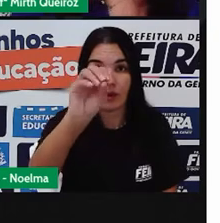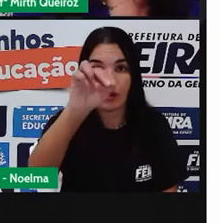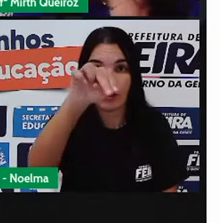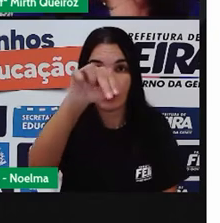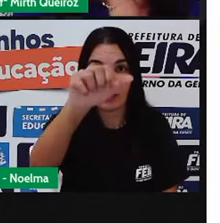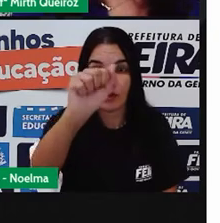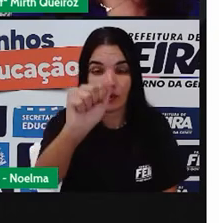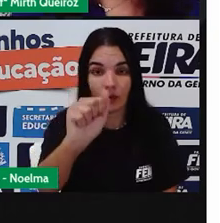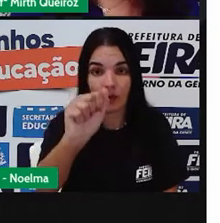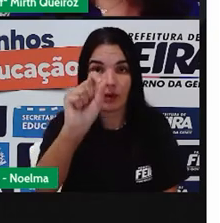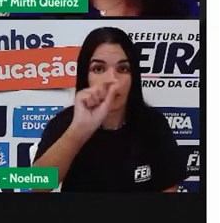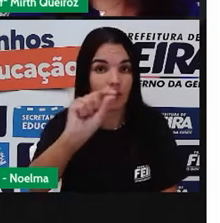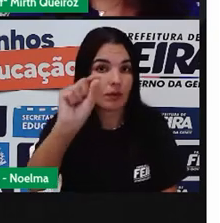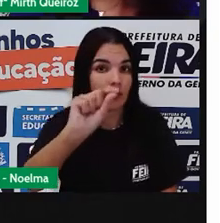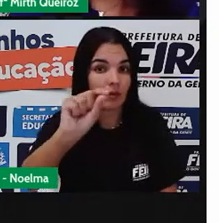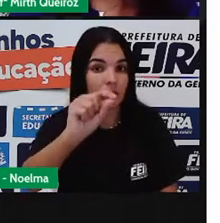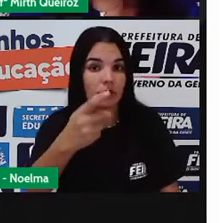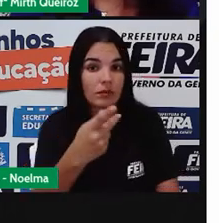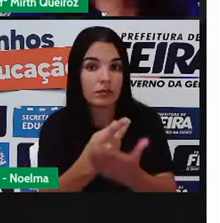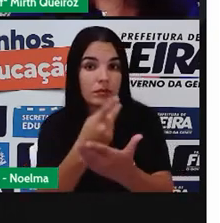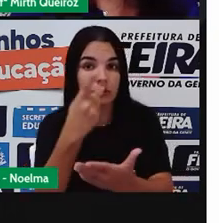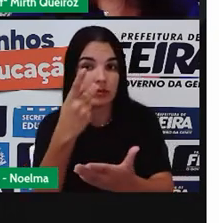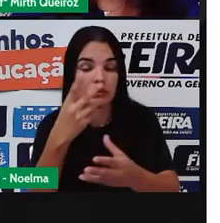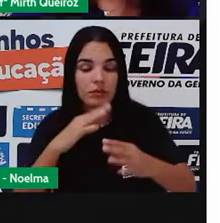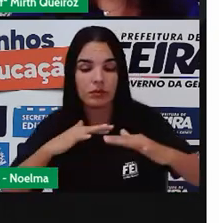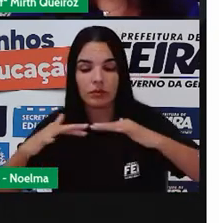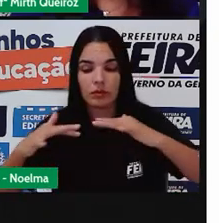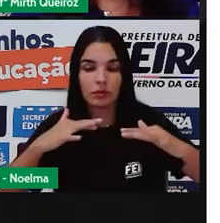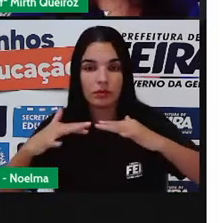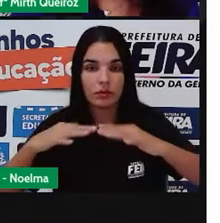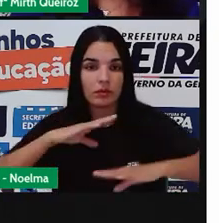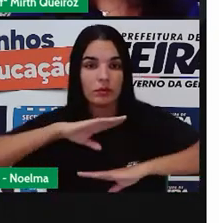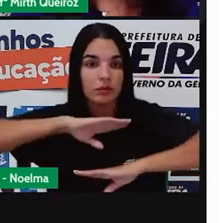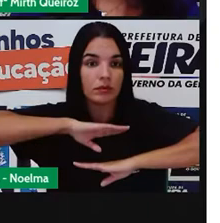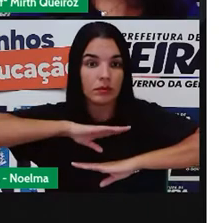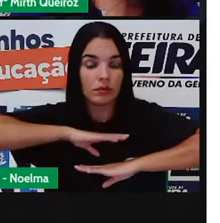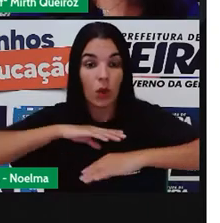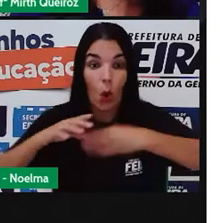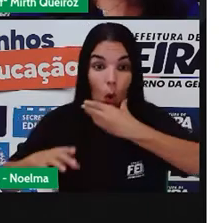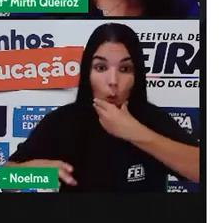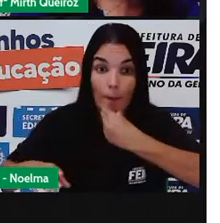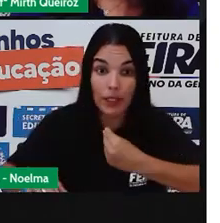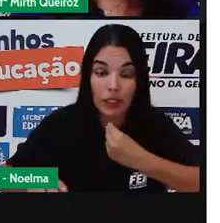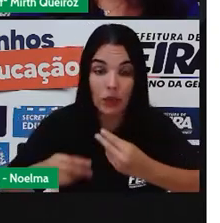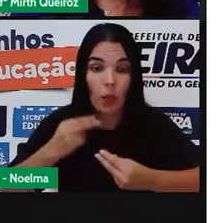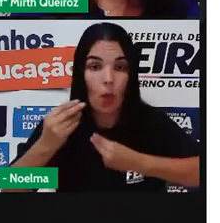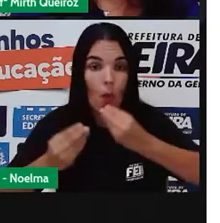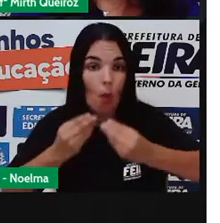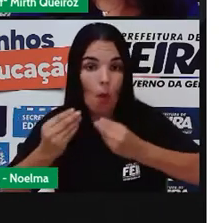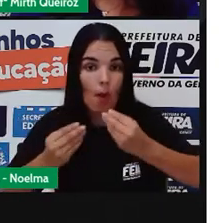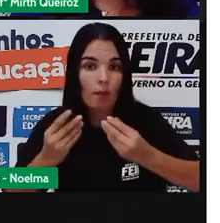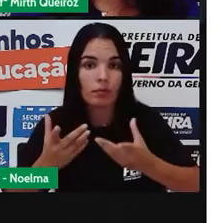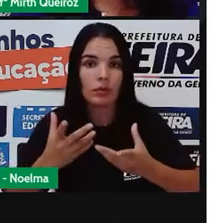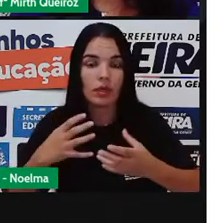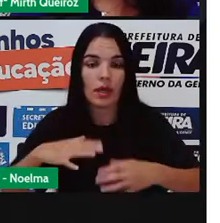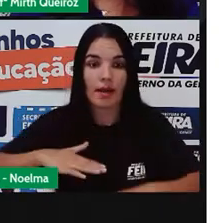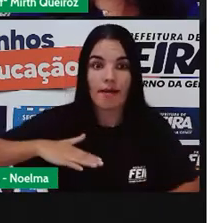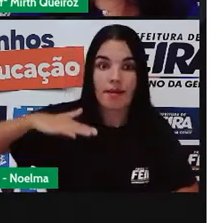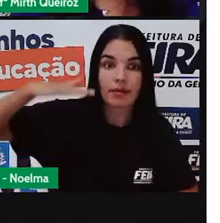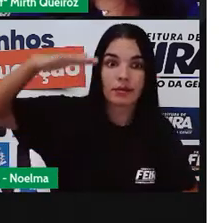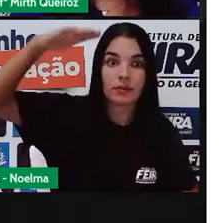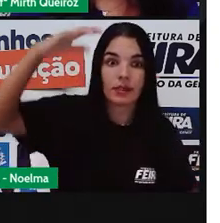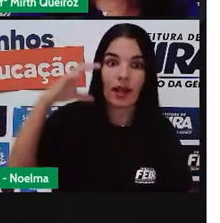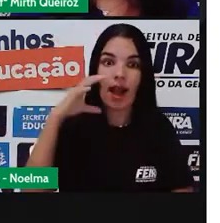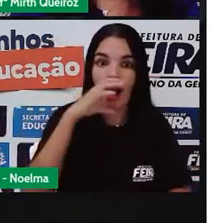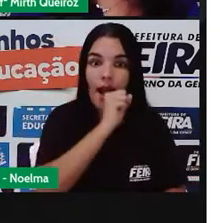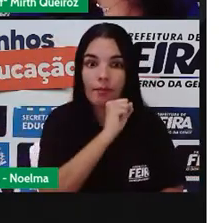certo? Como, por exemplo, o crescimento acelerado. O crescimento acontece de forma mais rápida. O crescimento do pênis e do testículo, que são